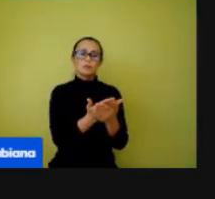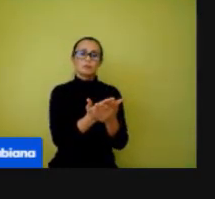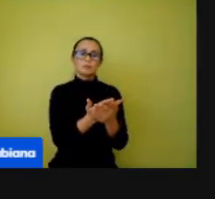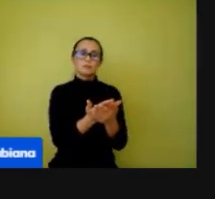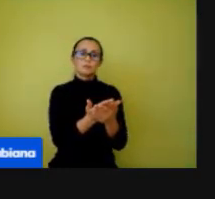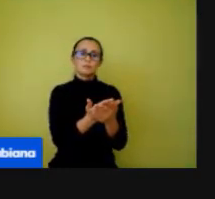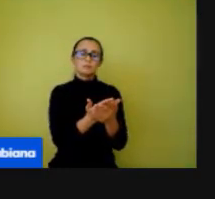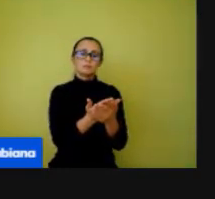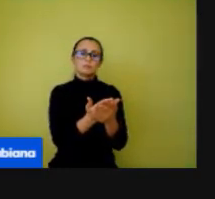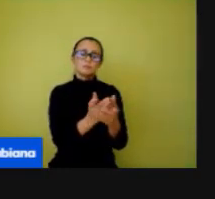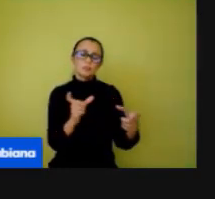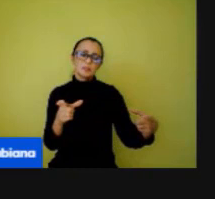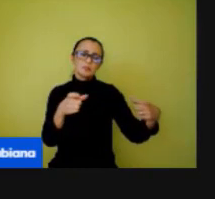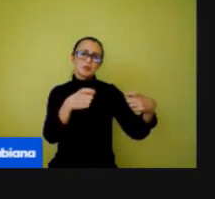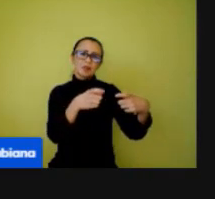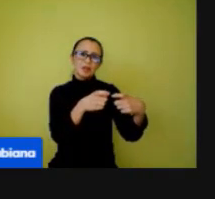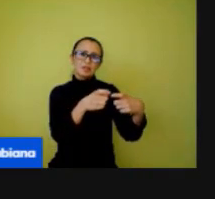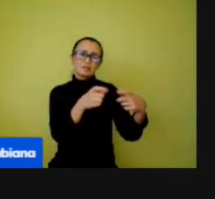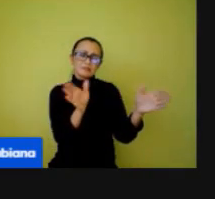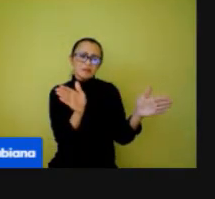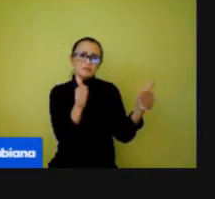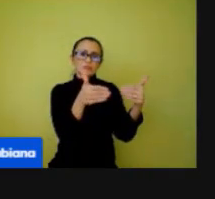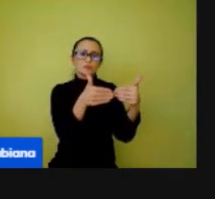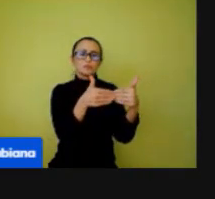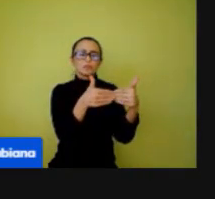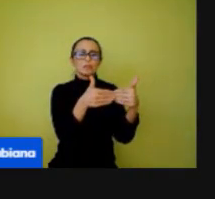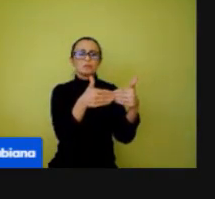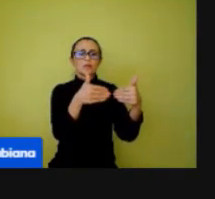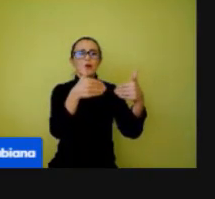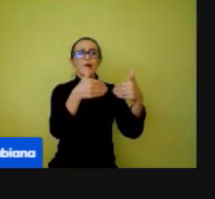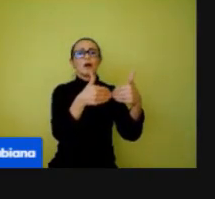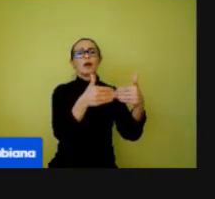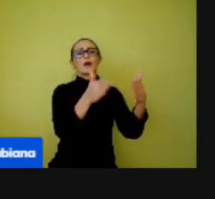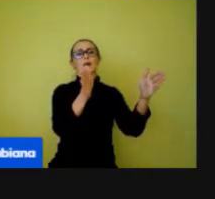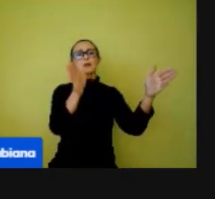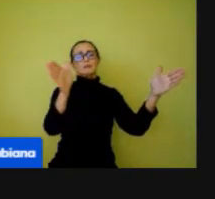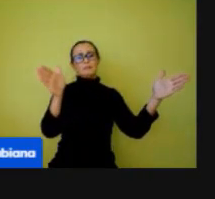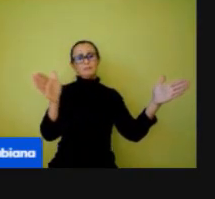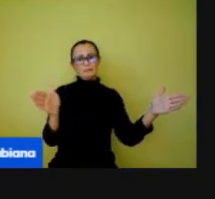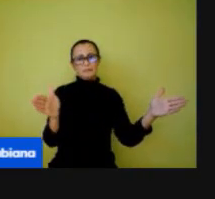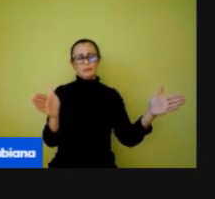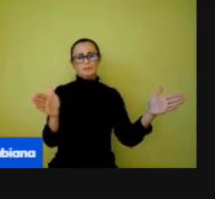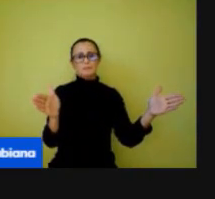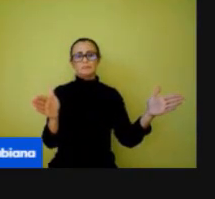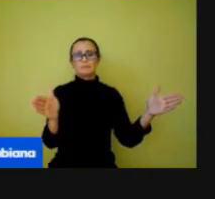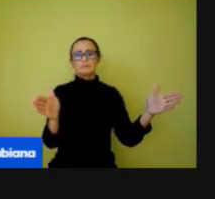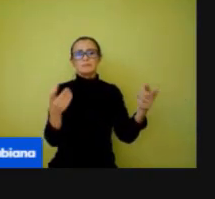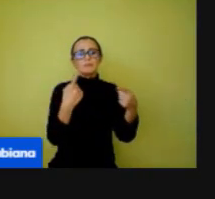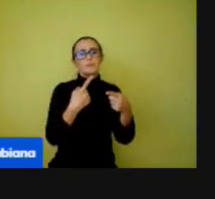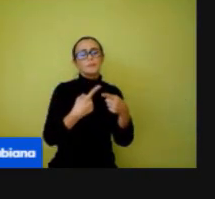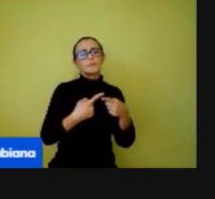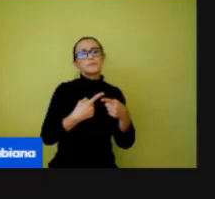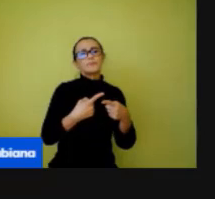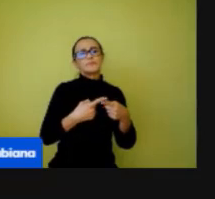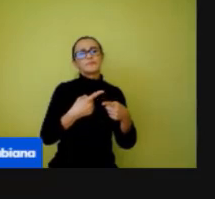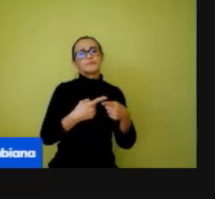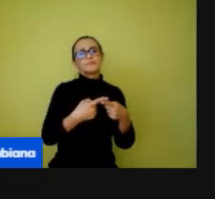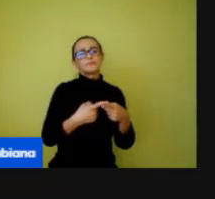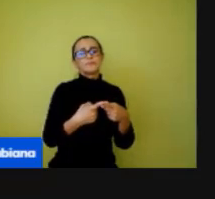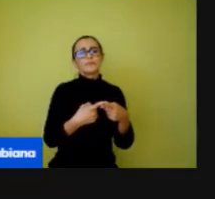abrir todas as portas, deixar esse espaço arejado. Para quê? Para que possa...